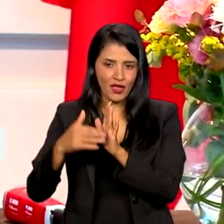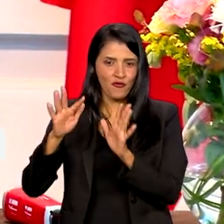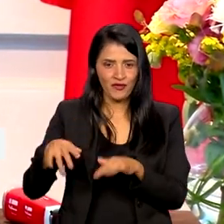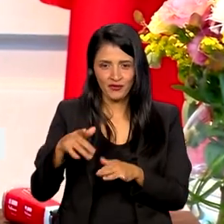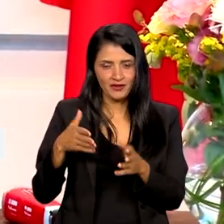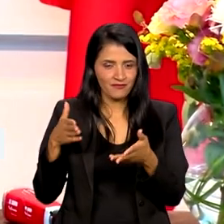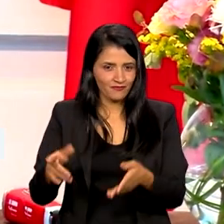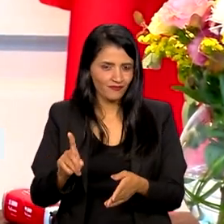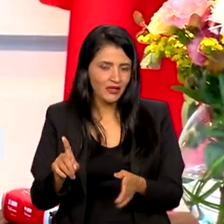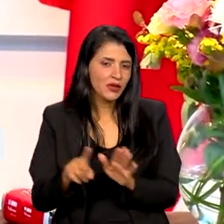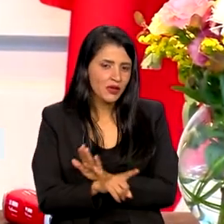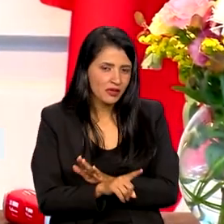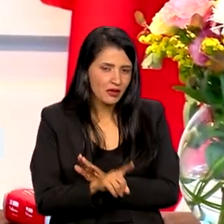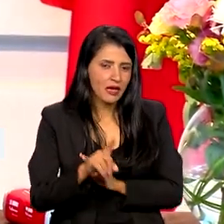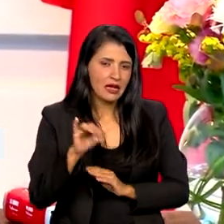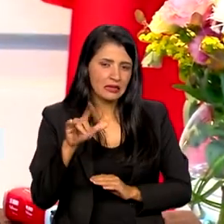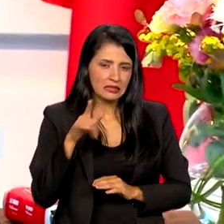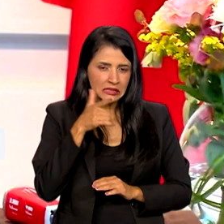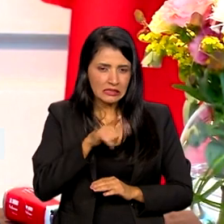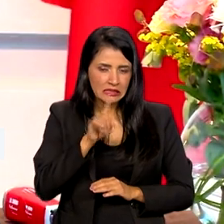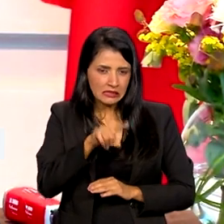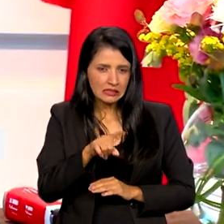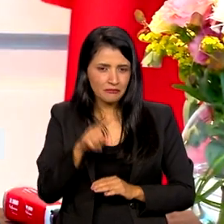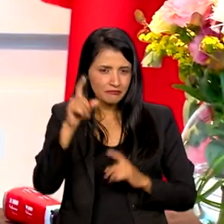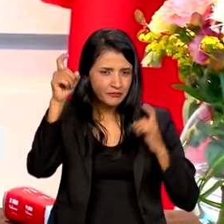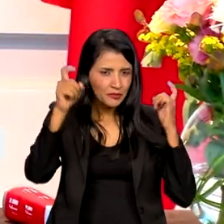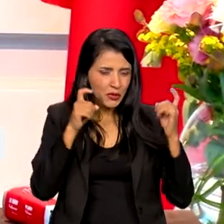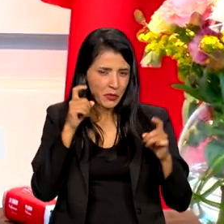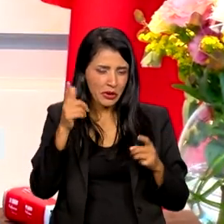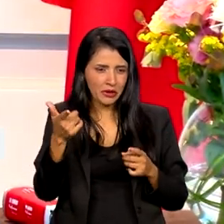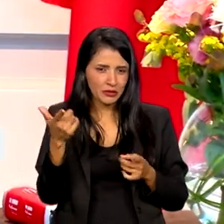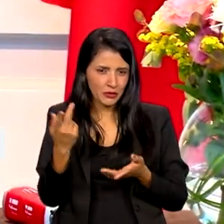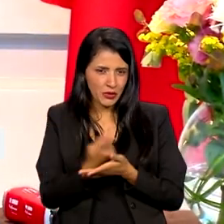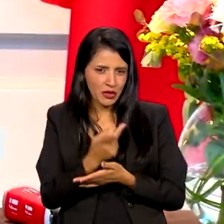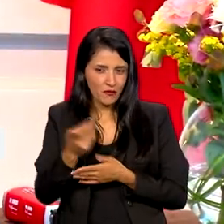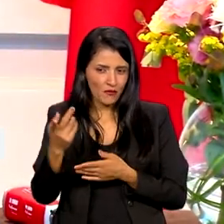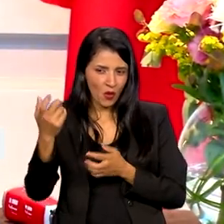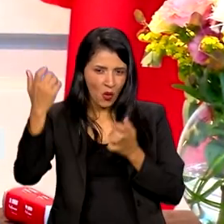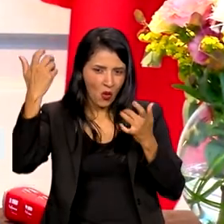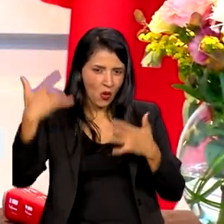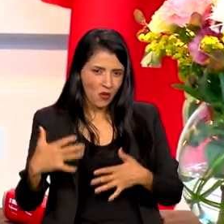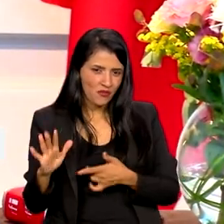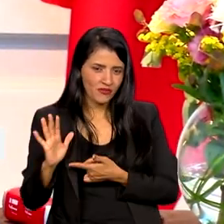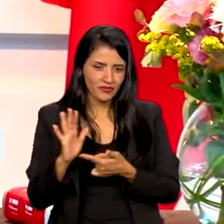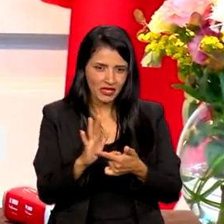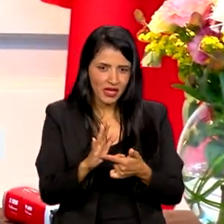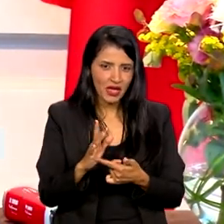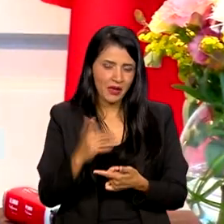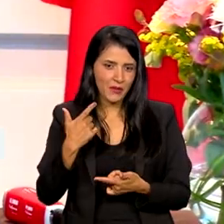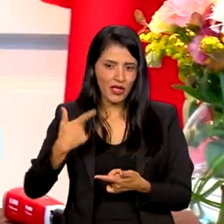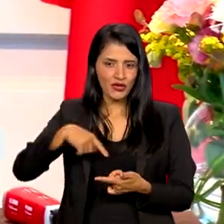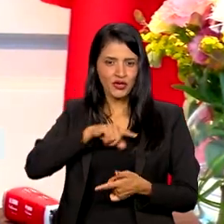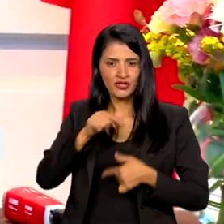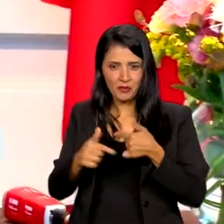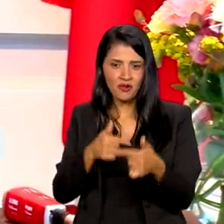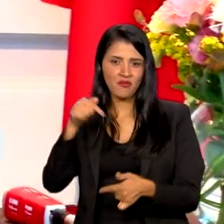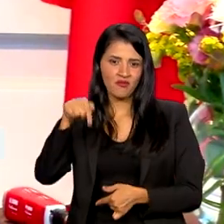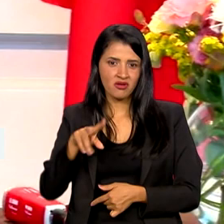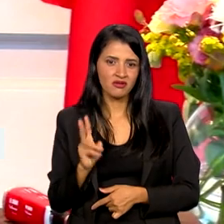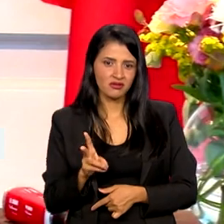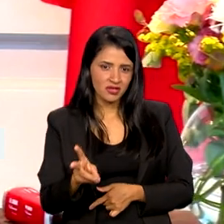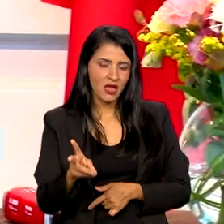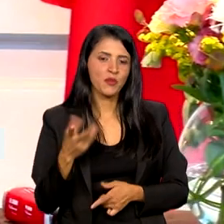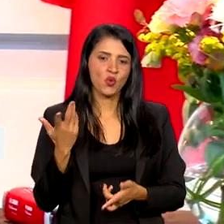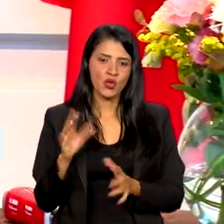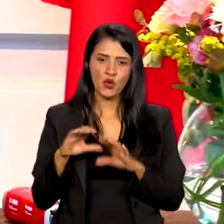Eu queria perguntar se você ficou um pouco preocupada com as situações que foram expostas porque nós, correspondentes, trabalhamos aqui todos os dias com a comunidade